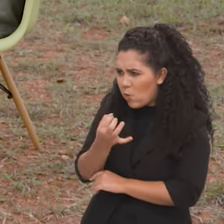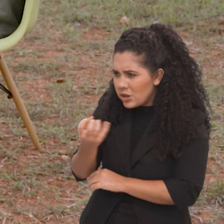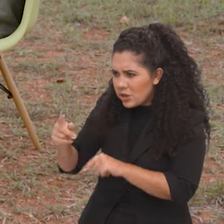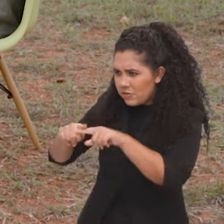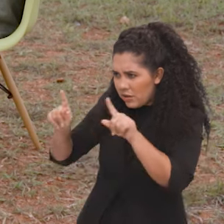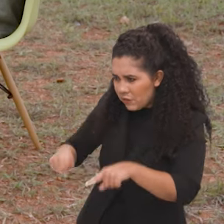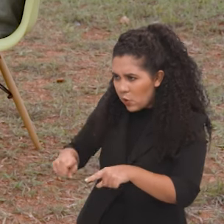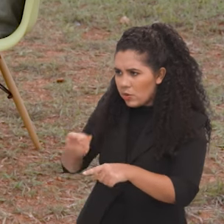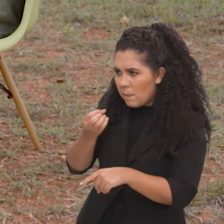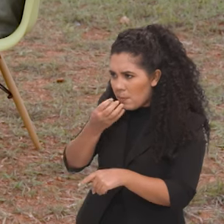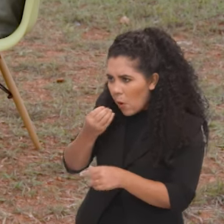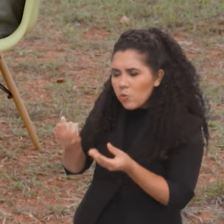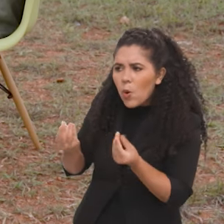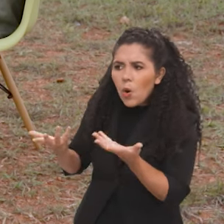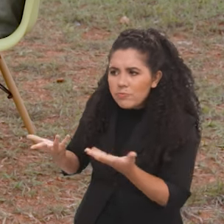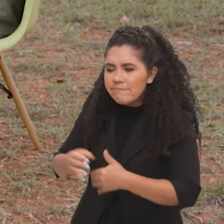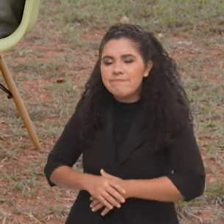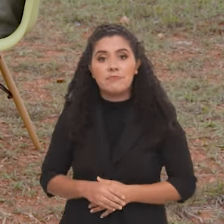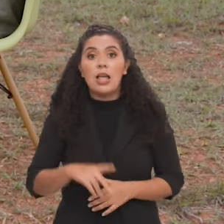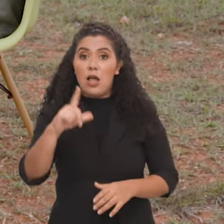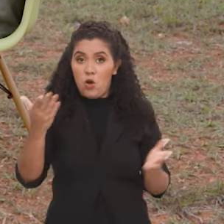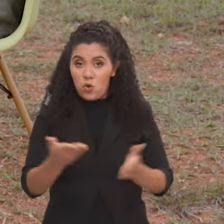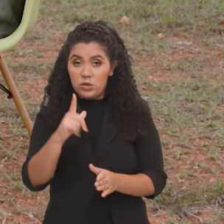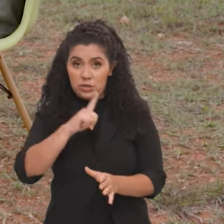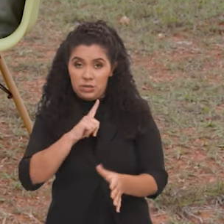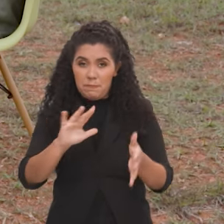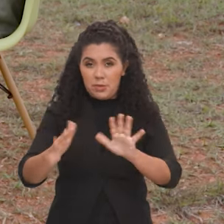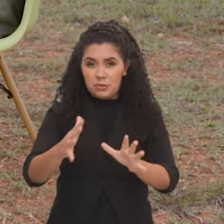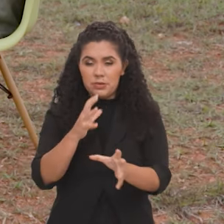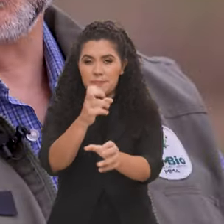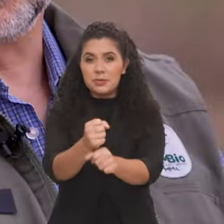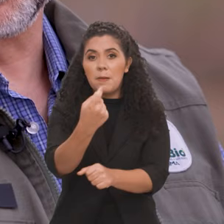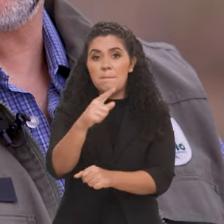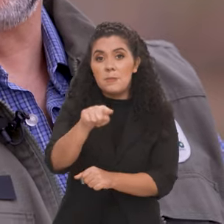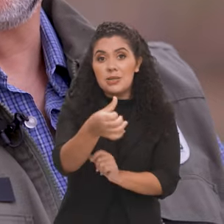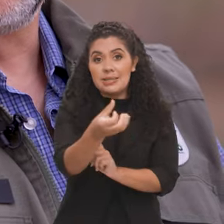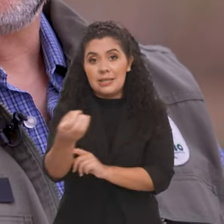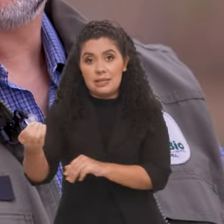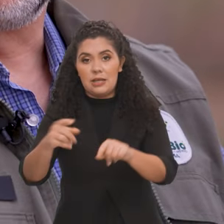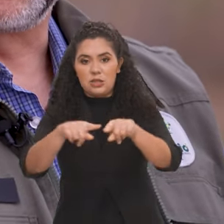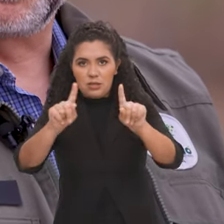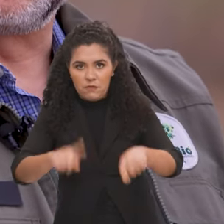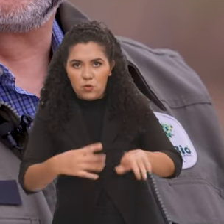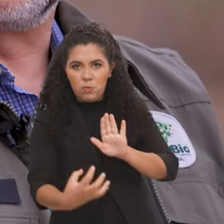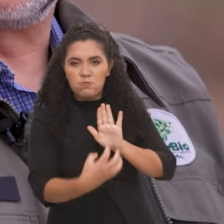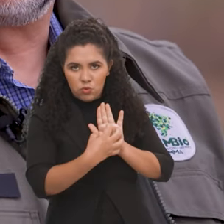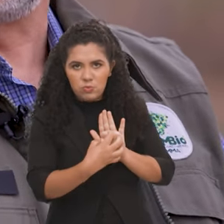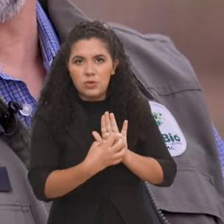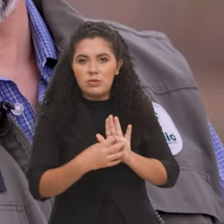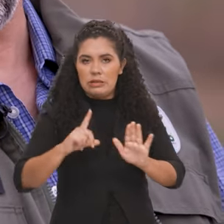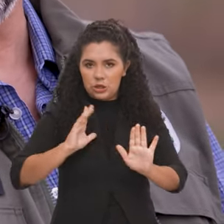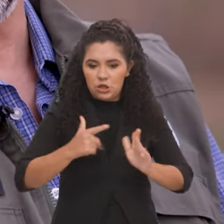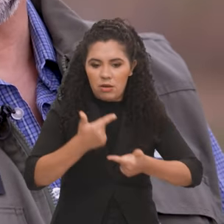previsão de aumentar? Como é que está essa questão? Hoje, nós temos em torno de 1.600 servidores na ativa, temos aquelas pessoas,